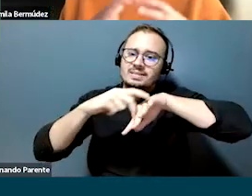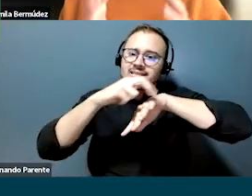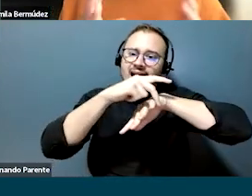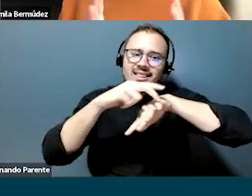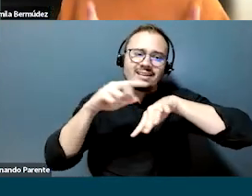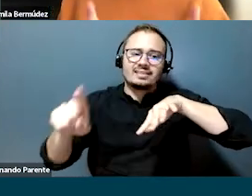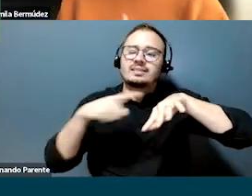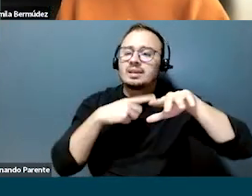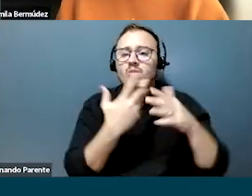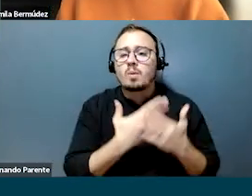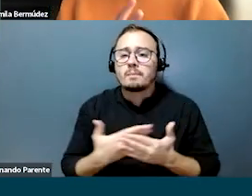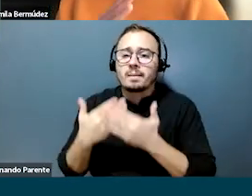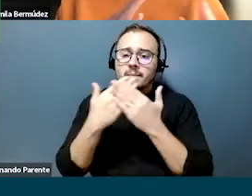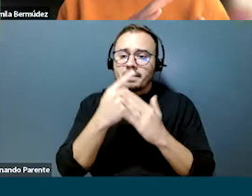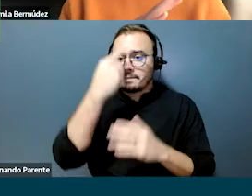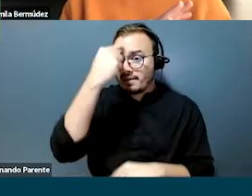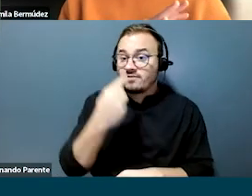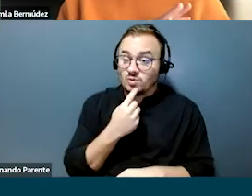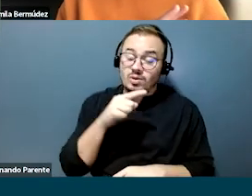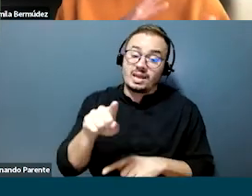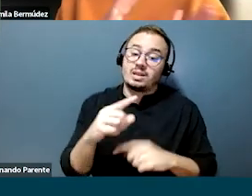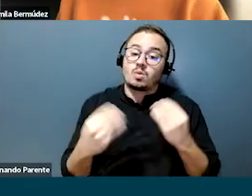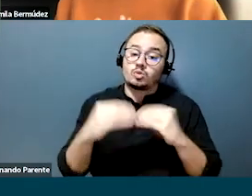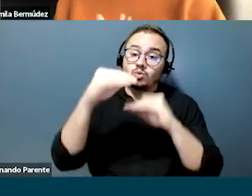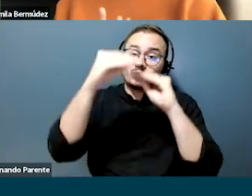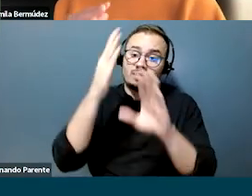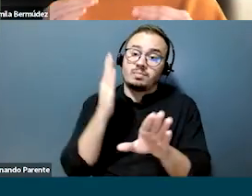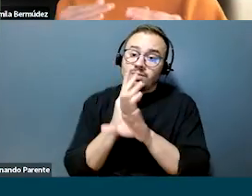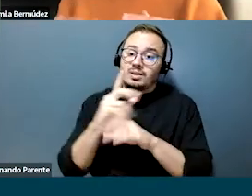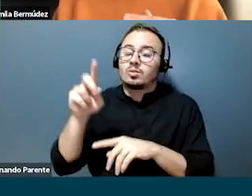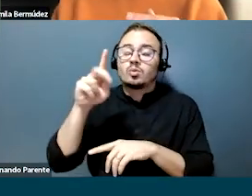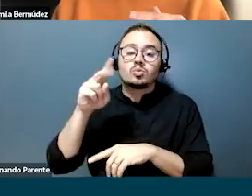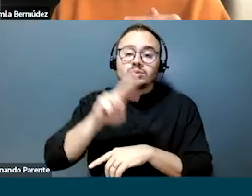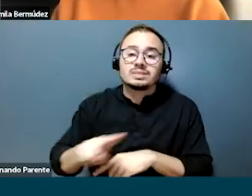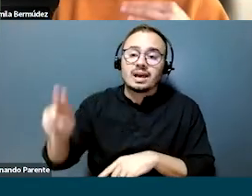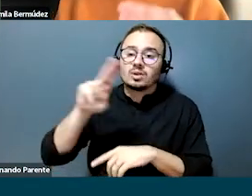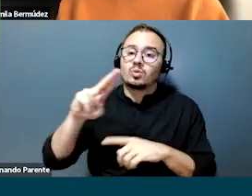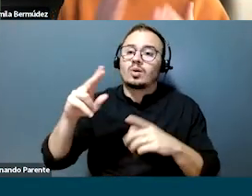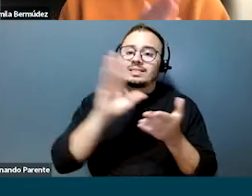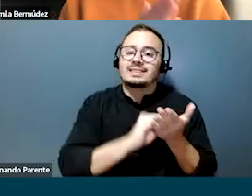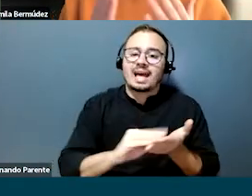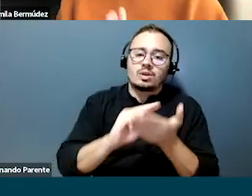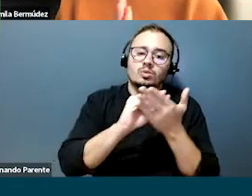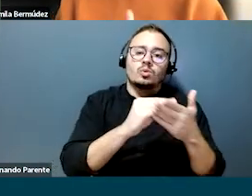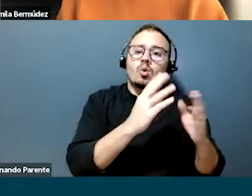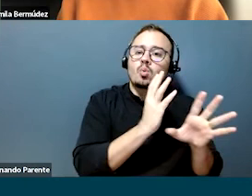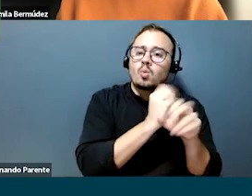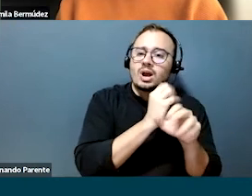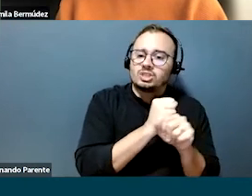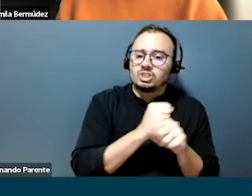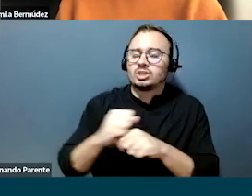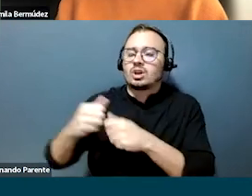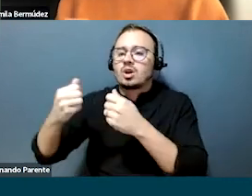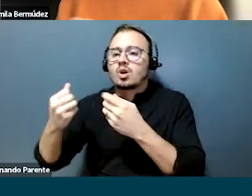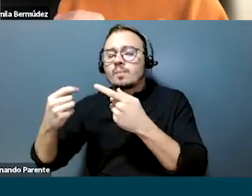que basicamente é um alcanamento de perfis, que ele foi construído integralmente a partir da triangulação de dados quanti e quali pesquisados no